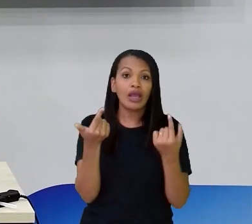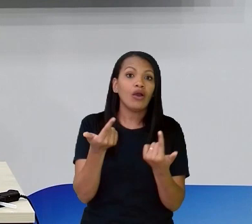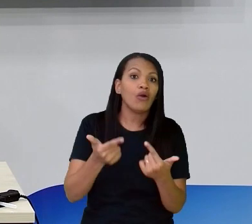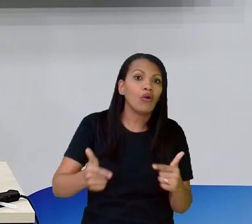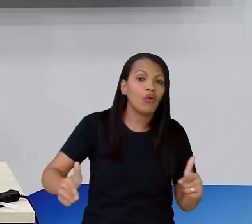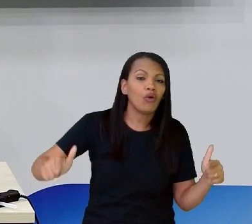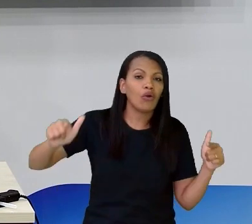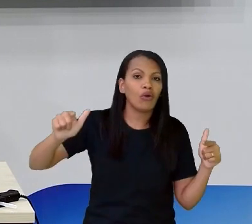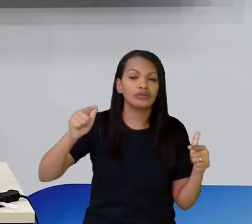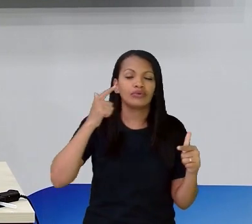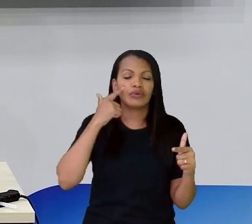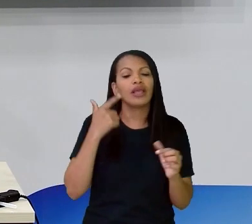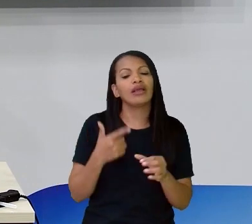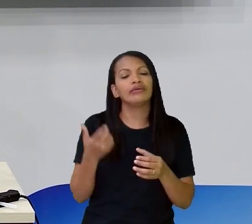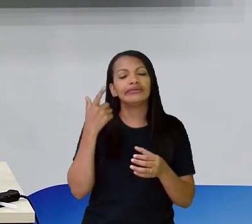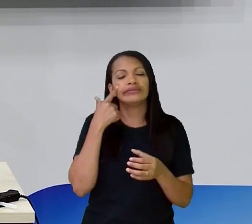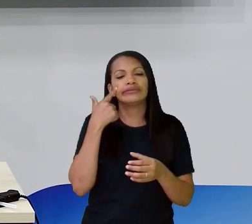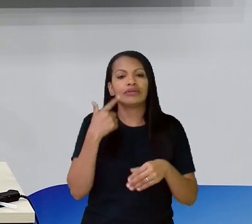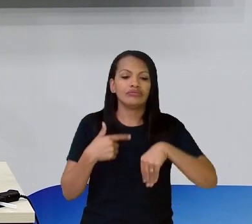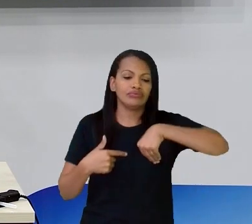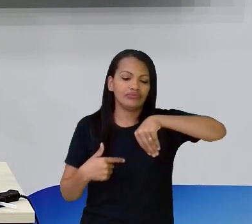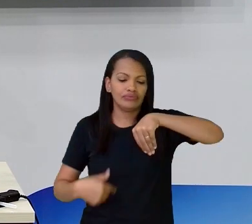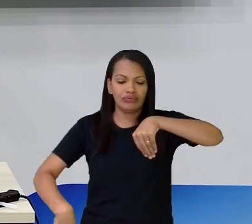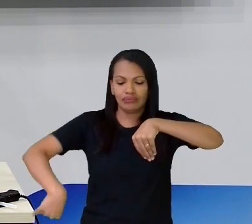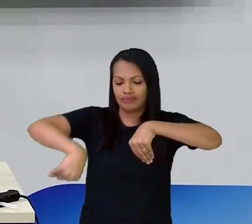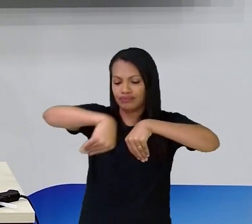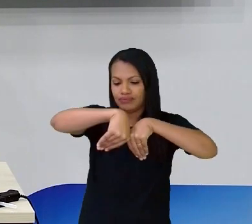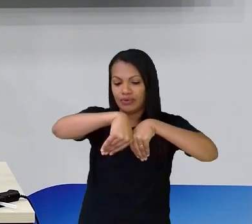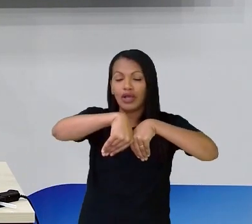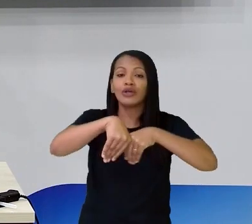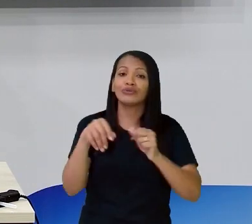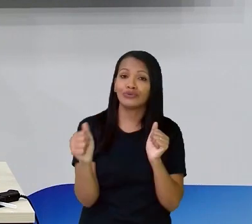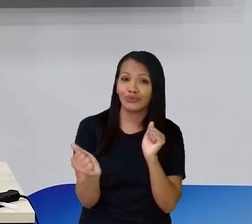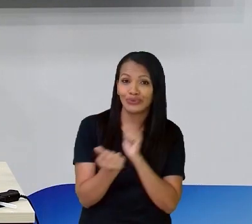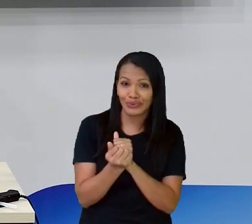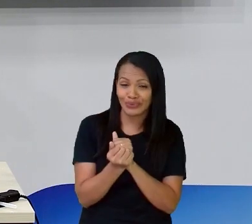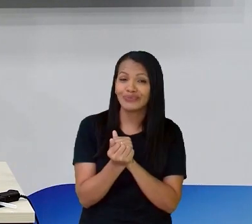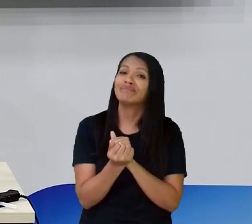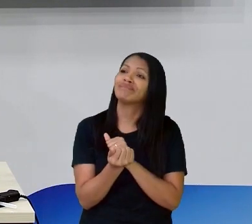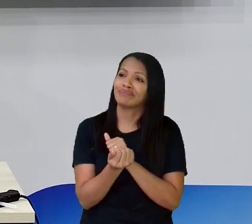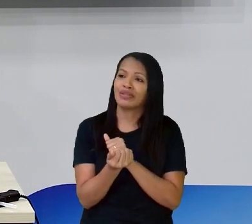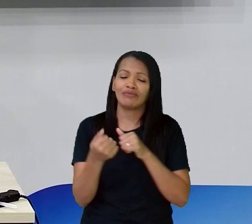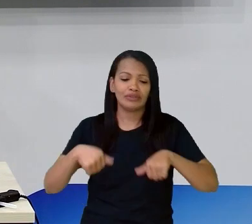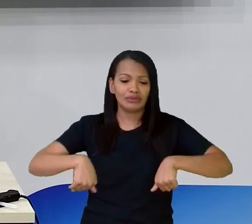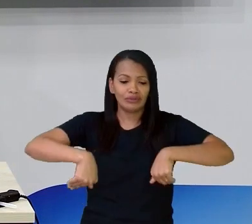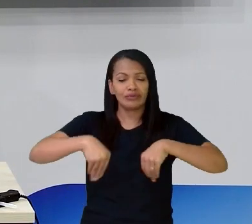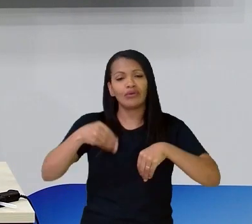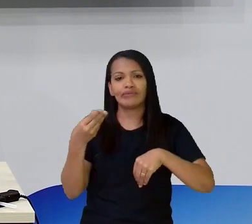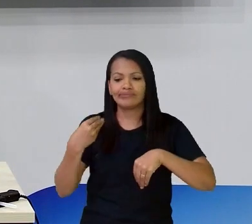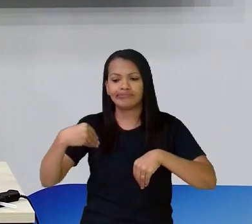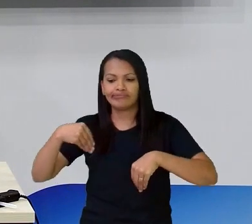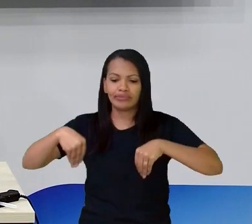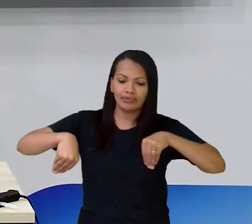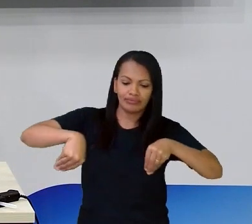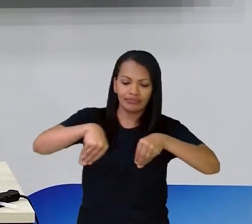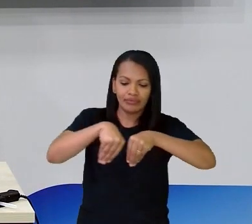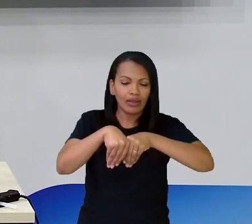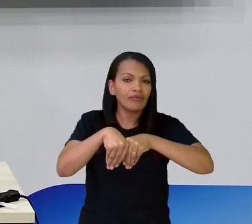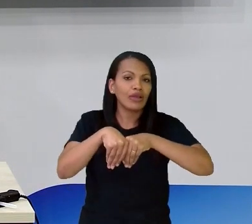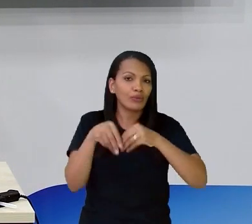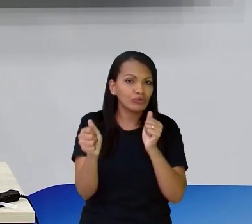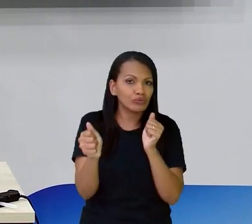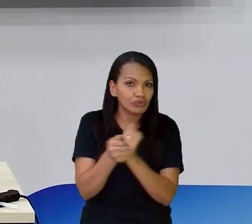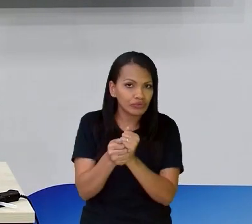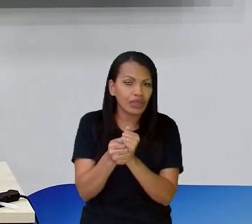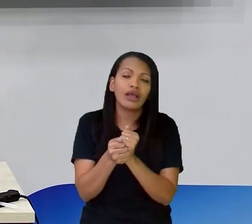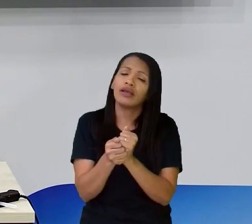Parte De outra garrafa E juntar Além de colocar O sininho aqui Você vai juntar Com a outra Vai unir As duas